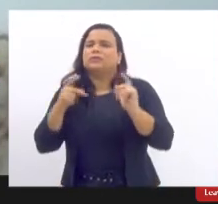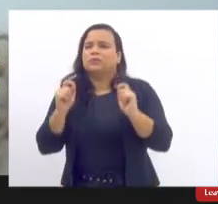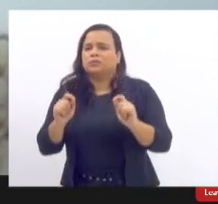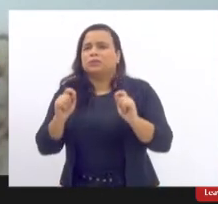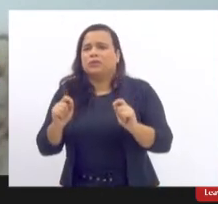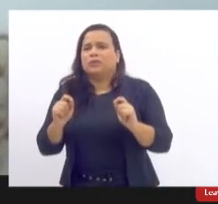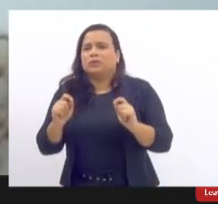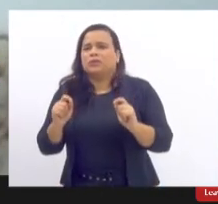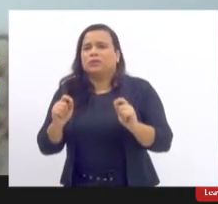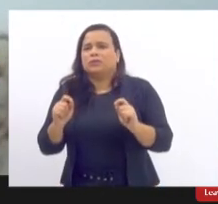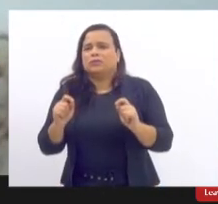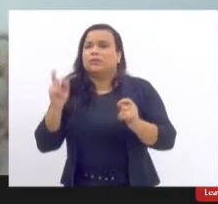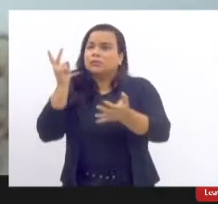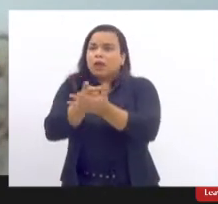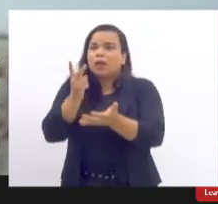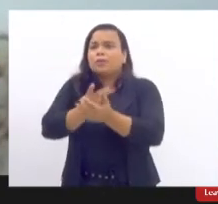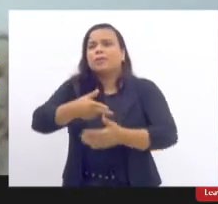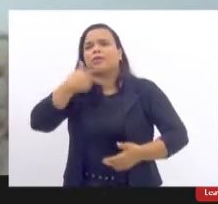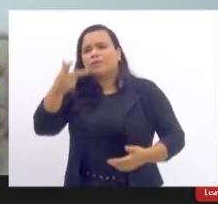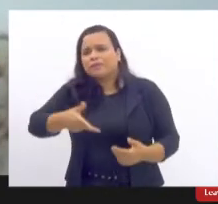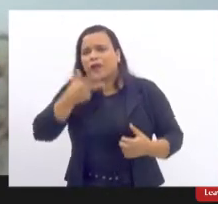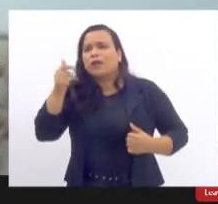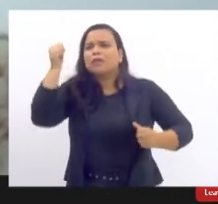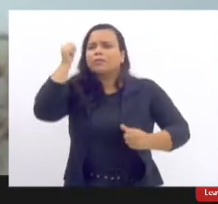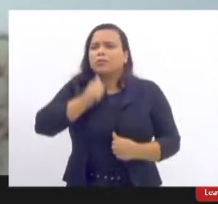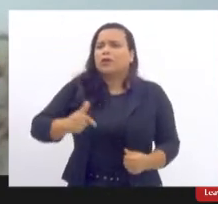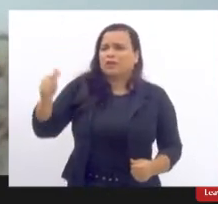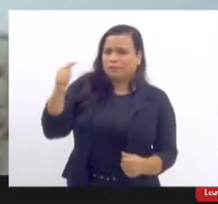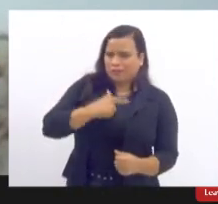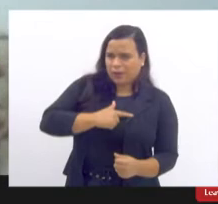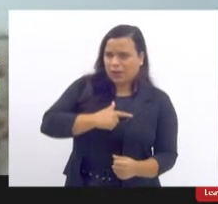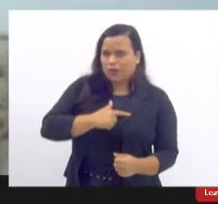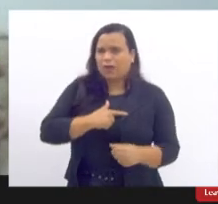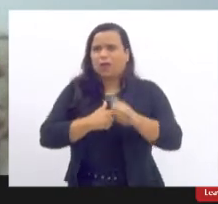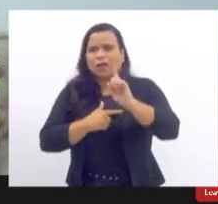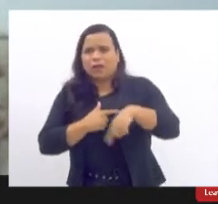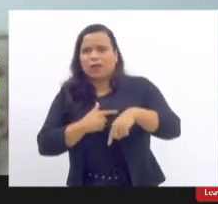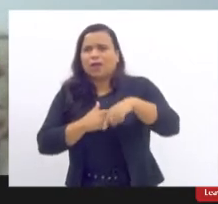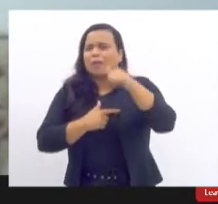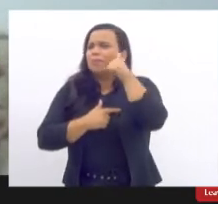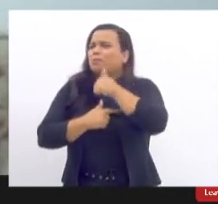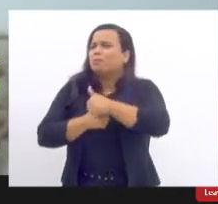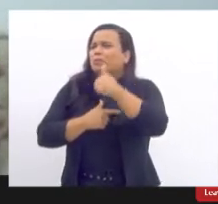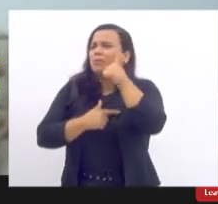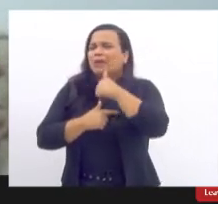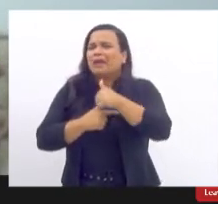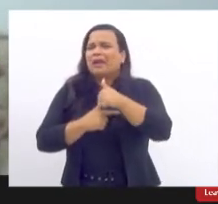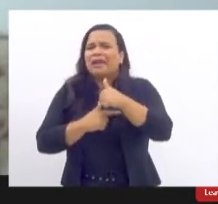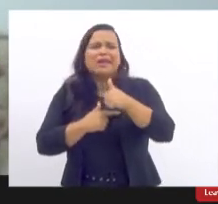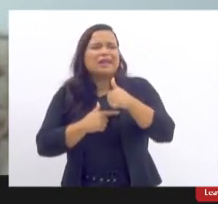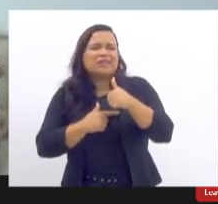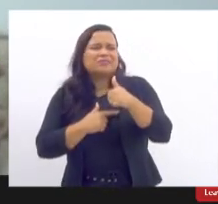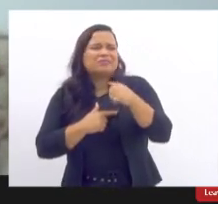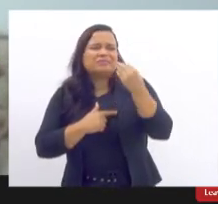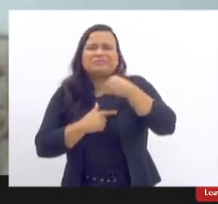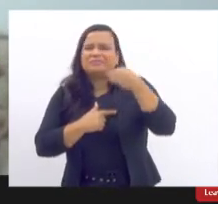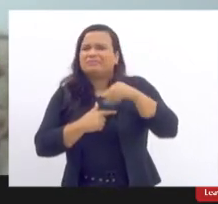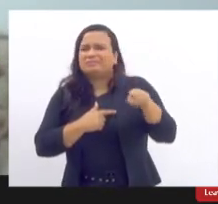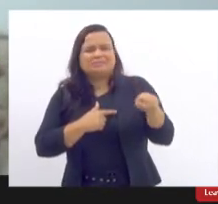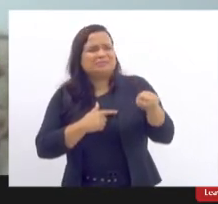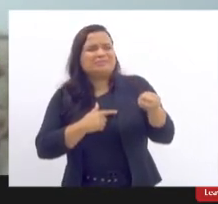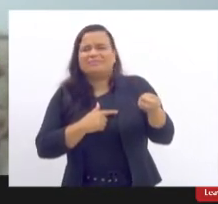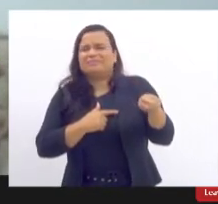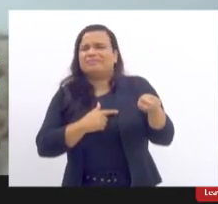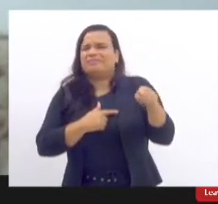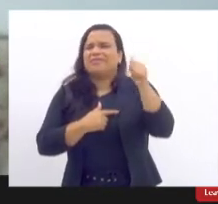dito, sem cessar, é que a ceia é menos mulher. Isso às vezes parece meio impactante, mas não